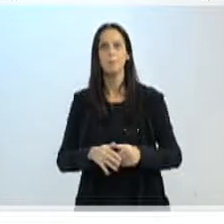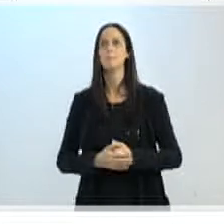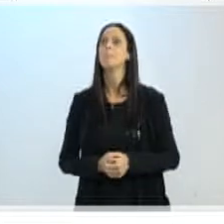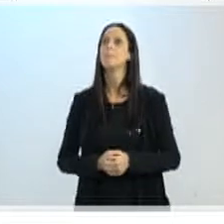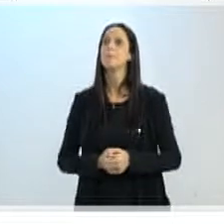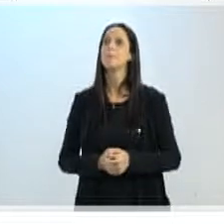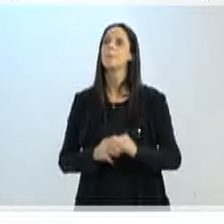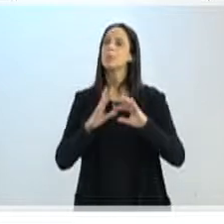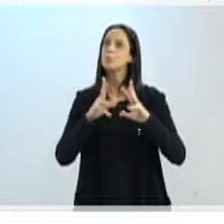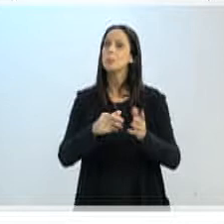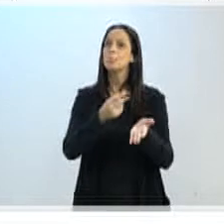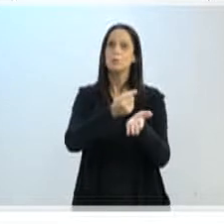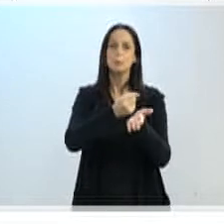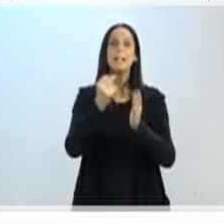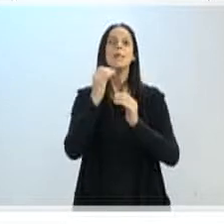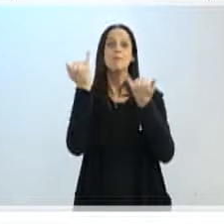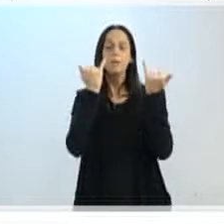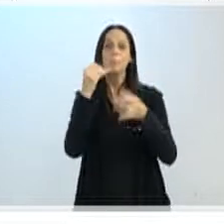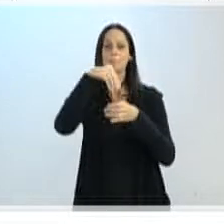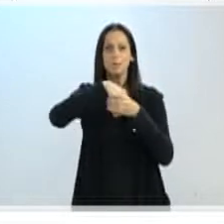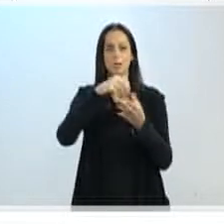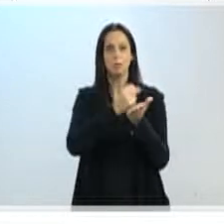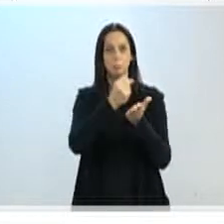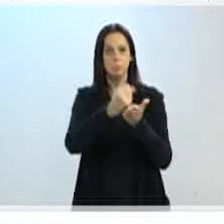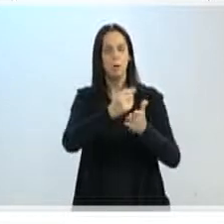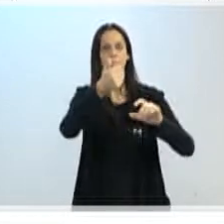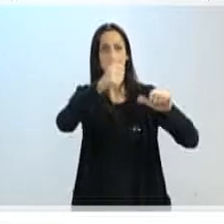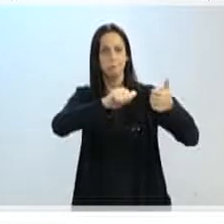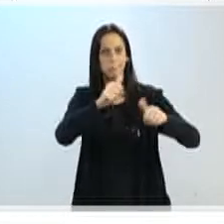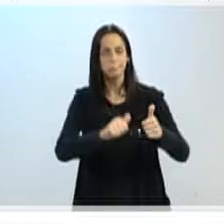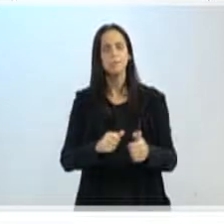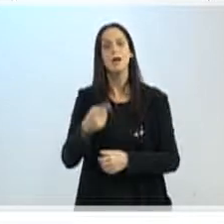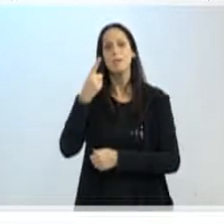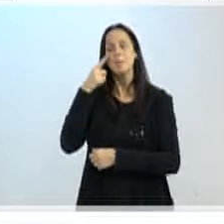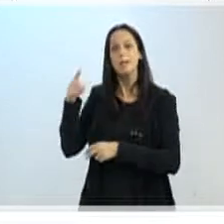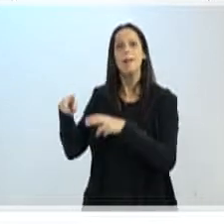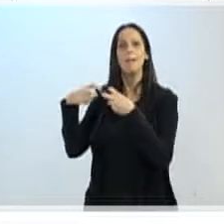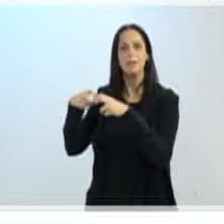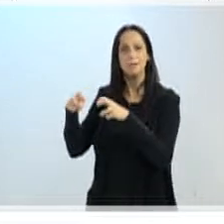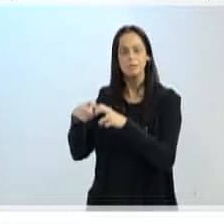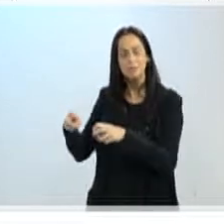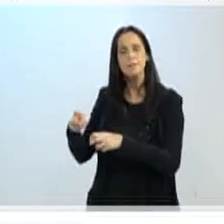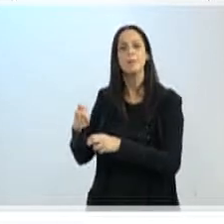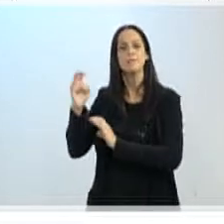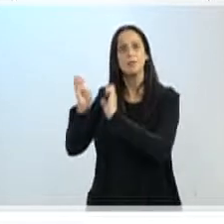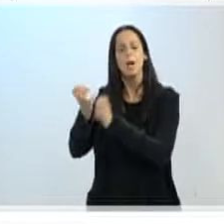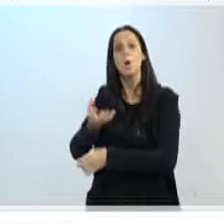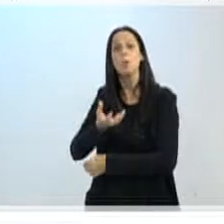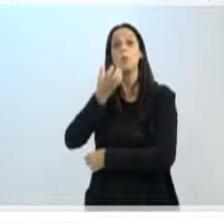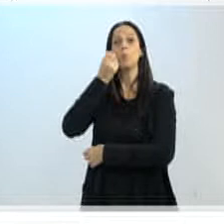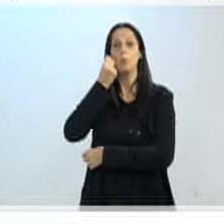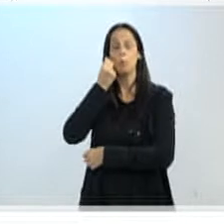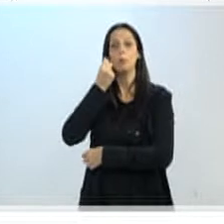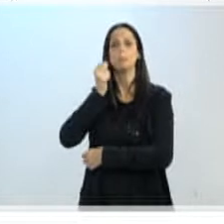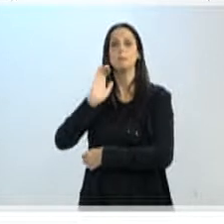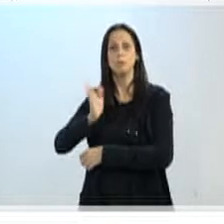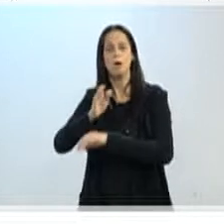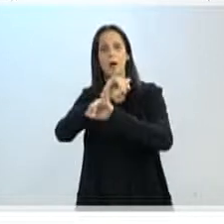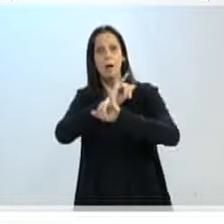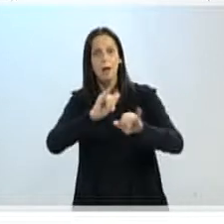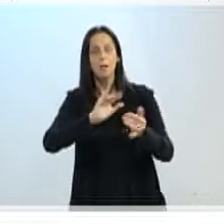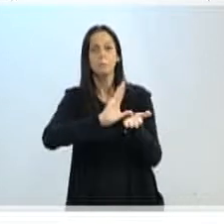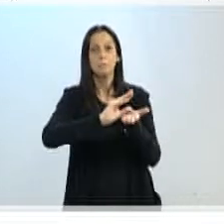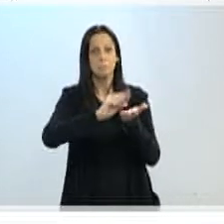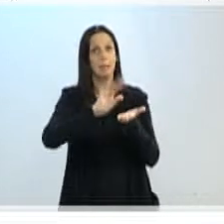contratuais, elas são analisadas, desde o lucro operacional que é divulgado através de dados oficiais,